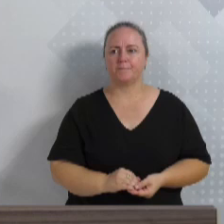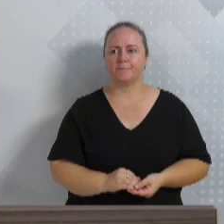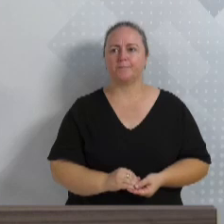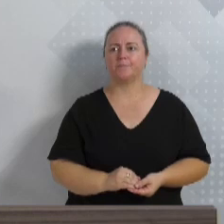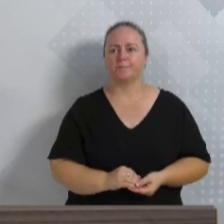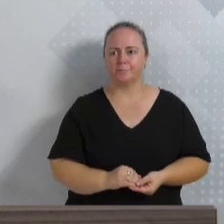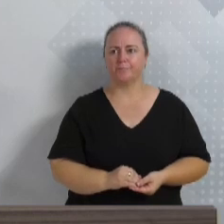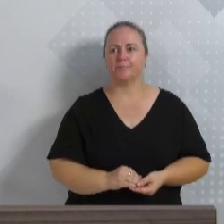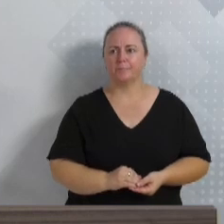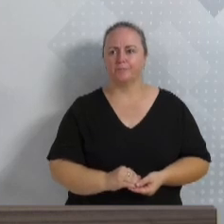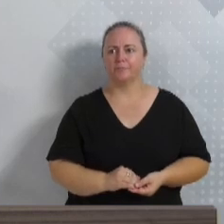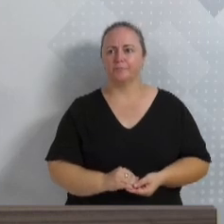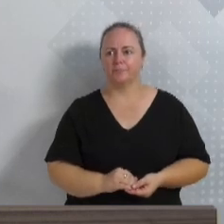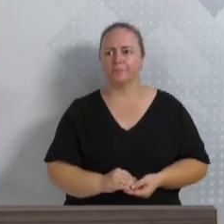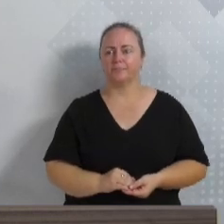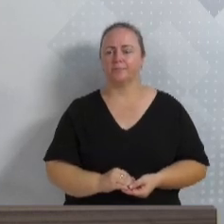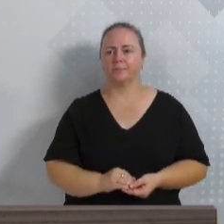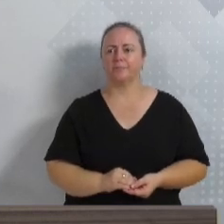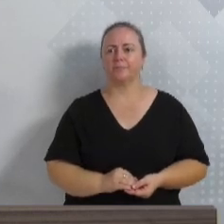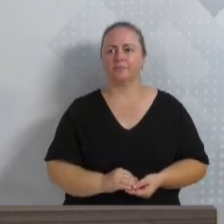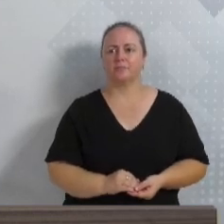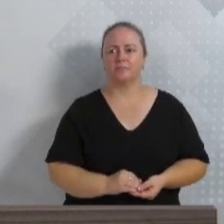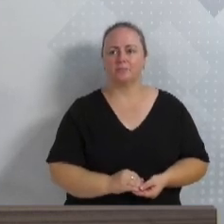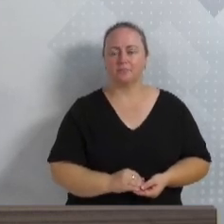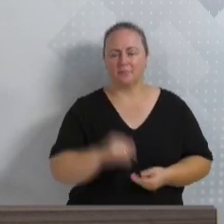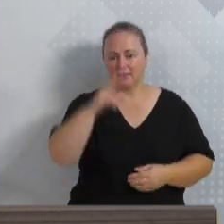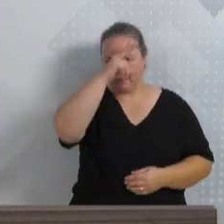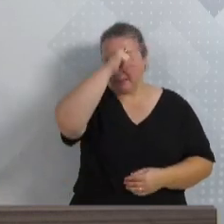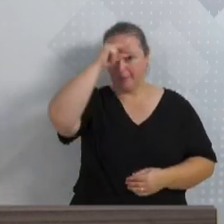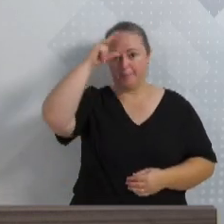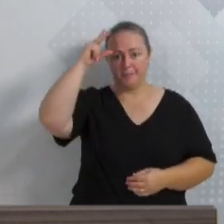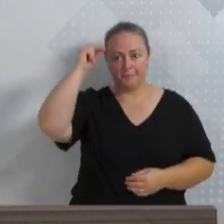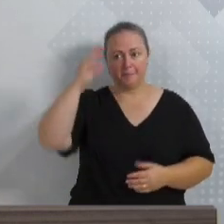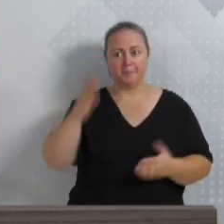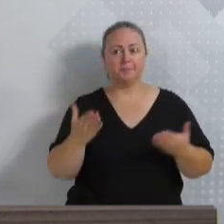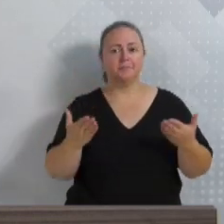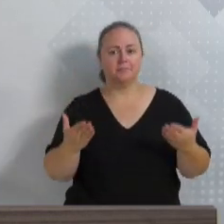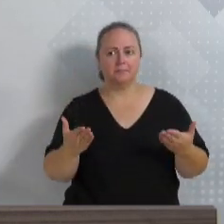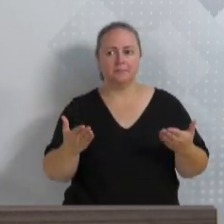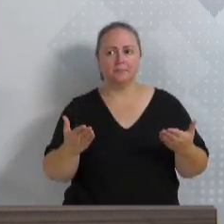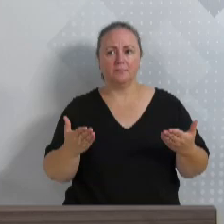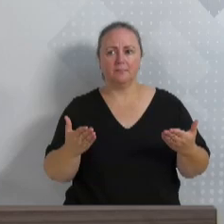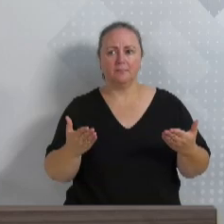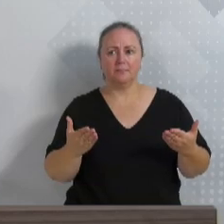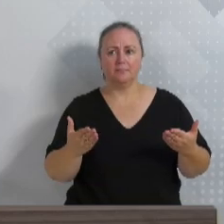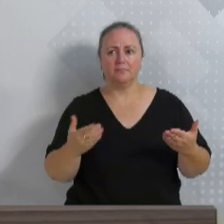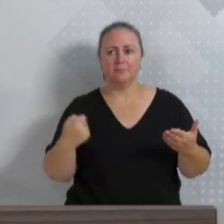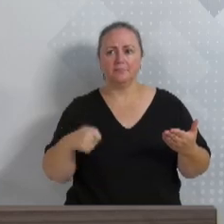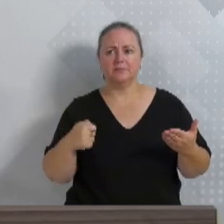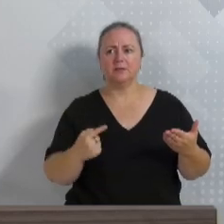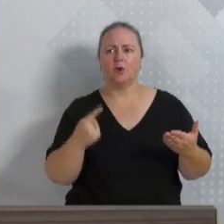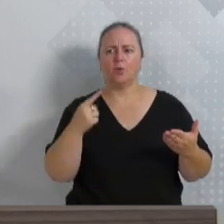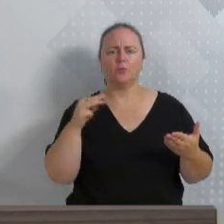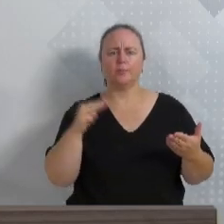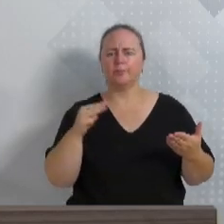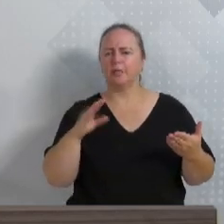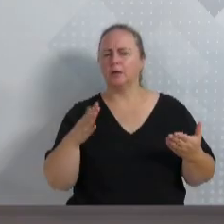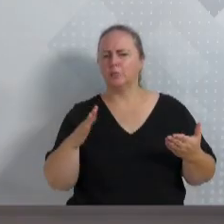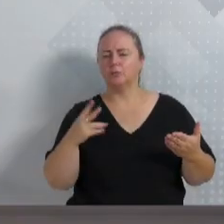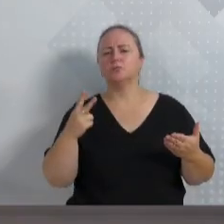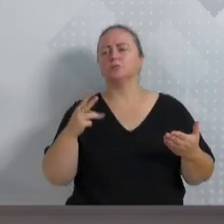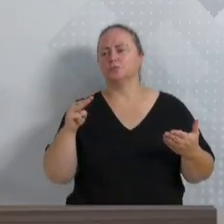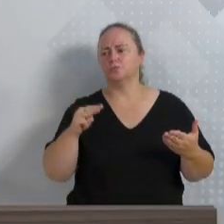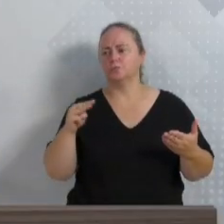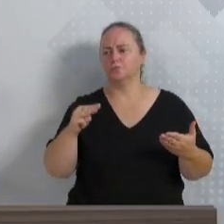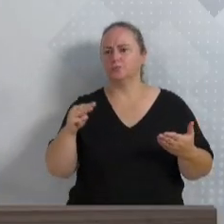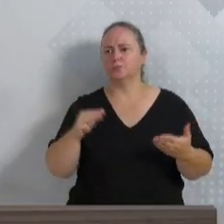É como eu digo sempre, o pessoal pergunta, o Executivo é... Eu vou precisar, sim, um minuto e meio... Mais dois minutos,